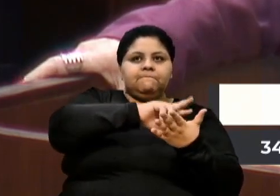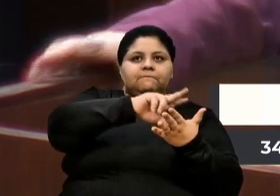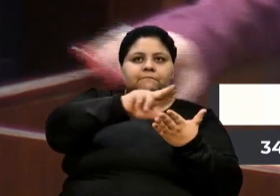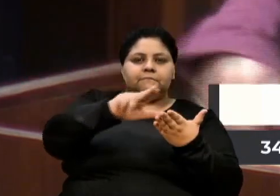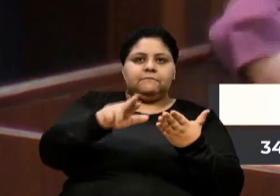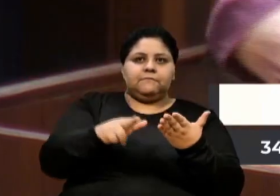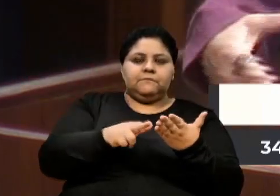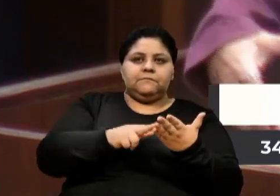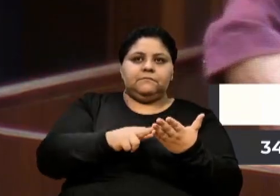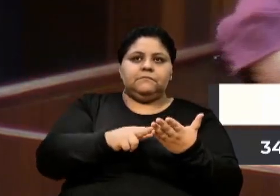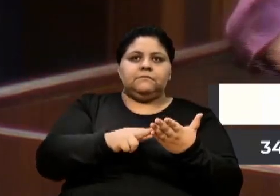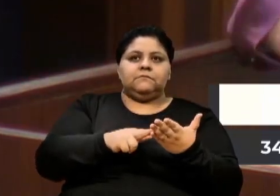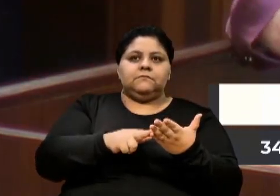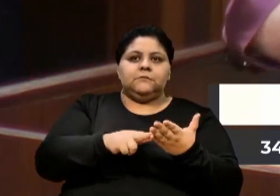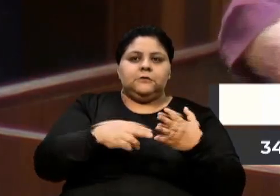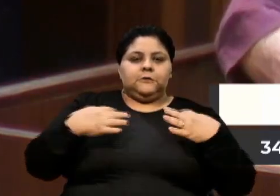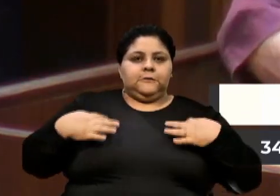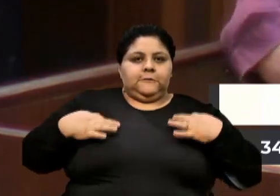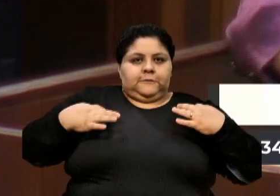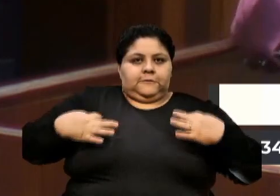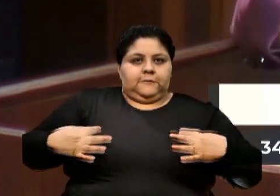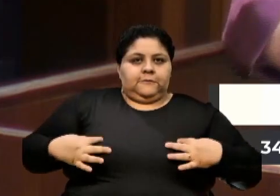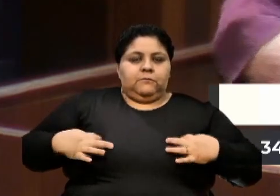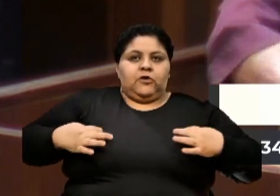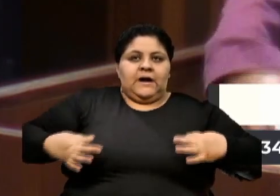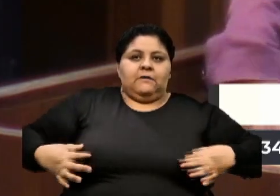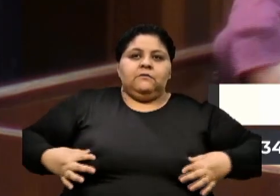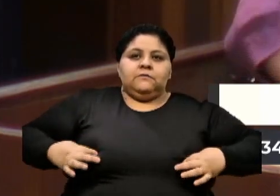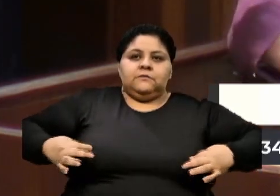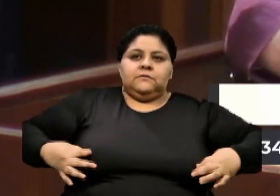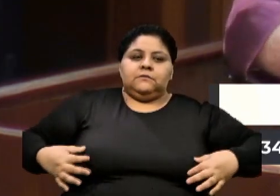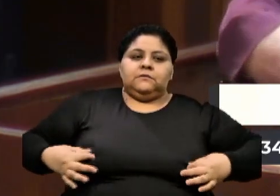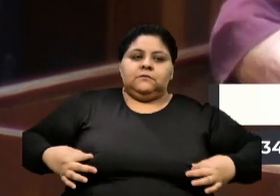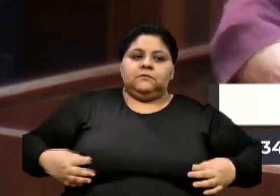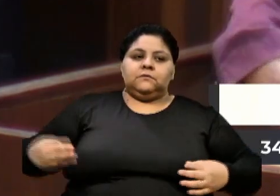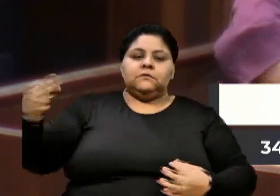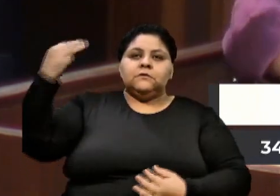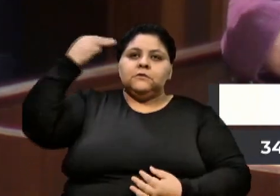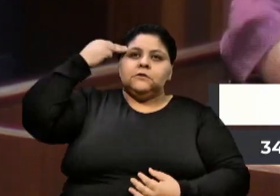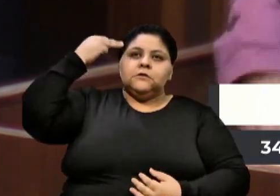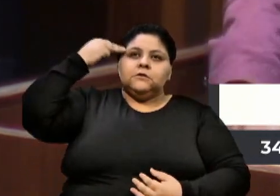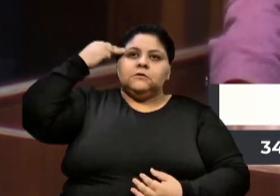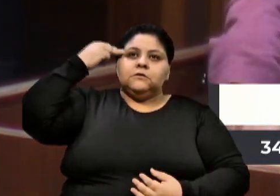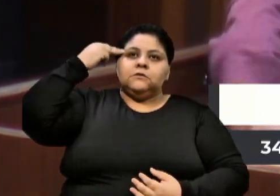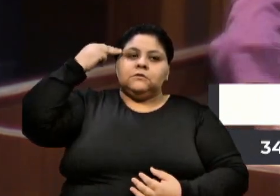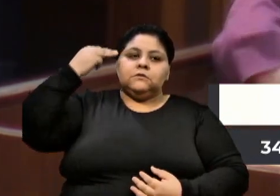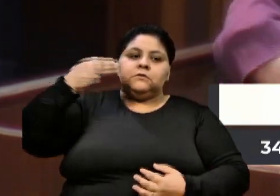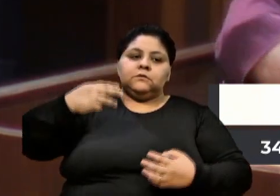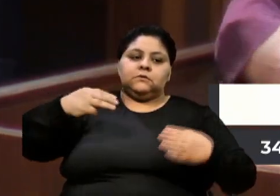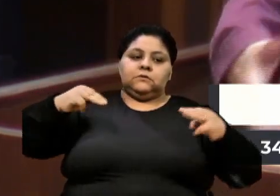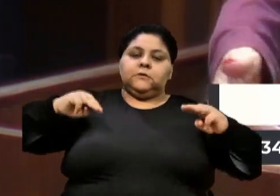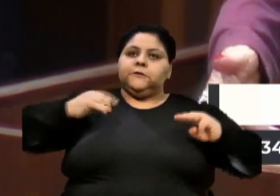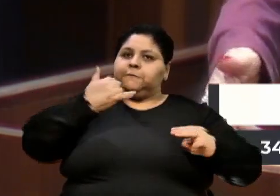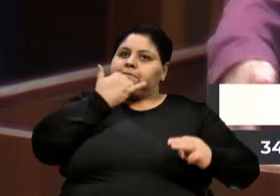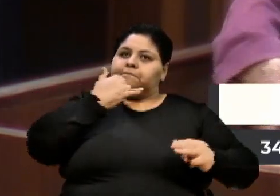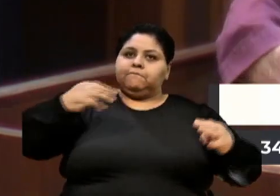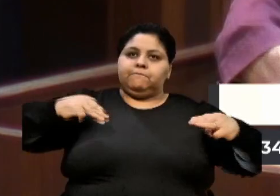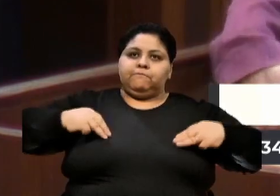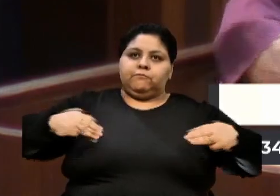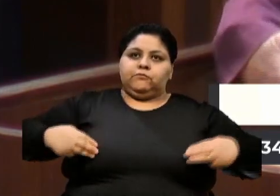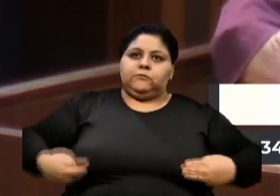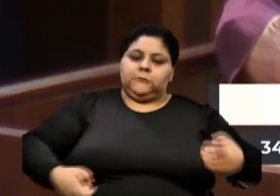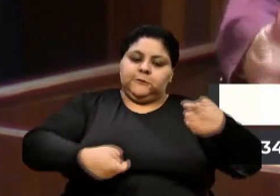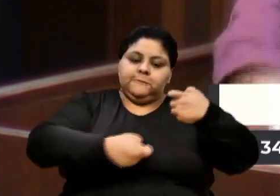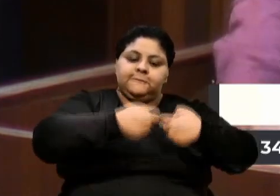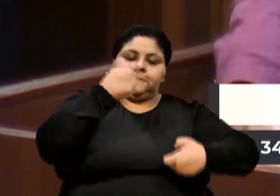são físicas, moral, sexual, psicológica, patrimonial e a política é